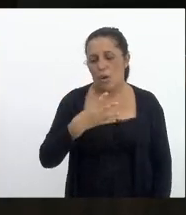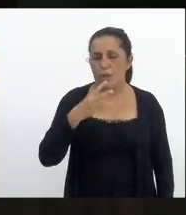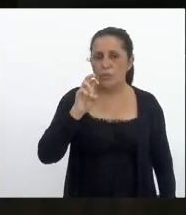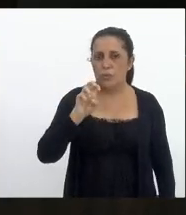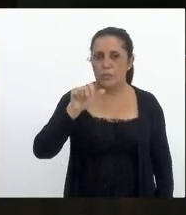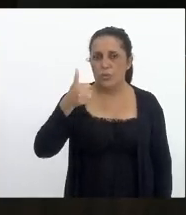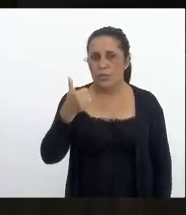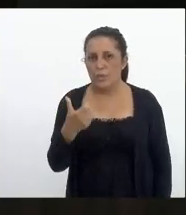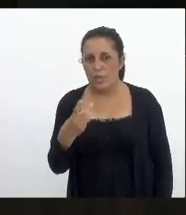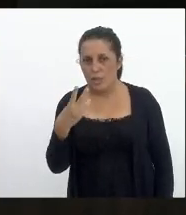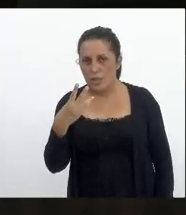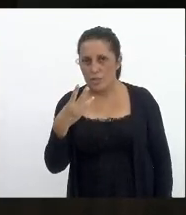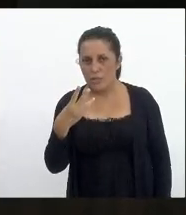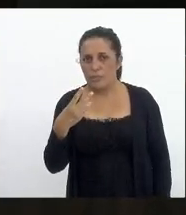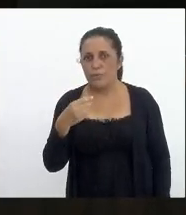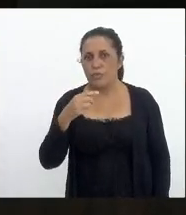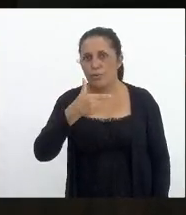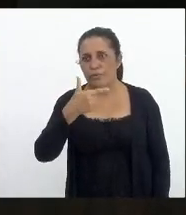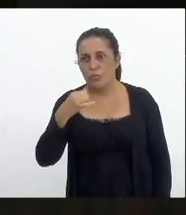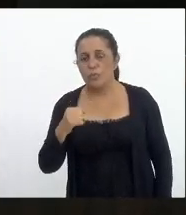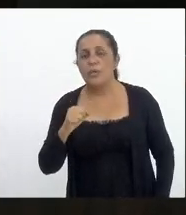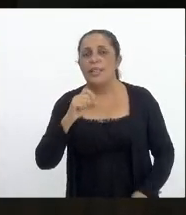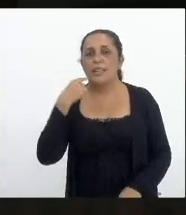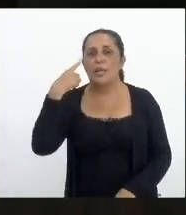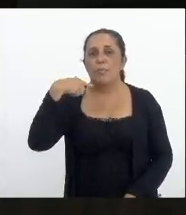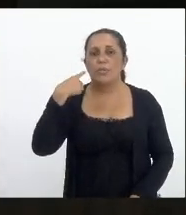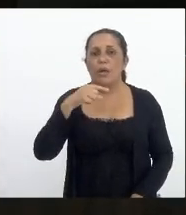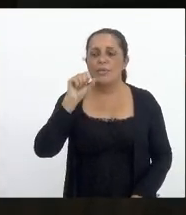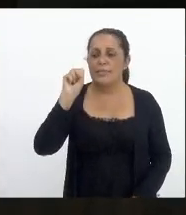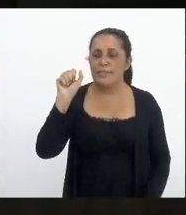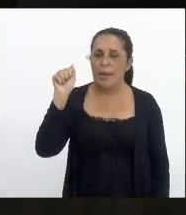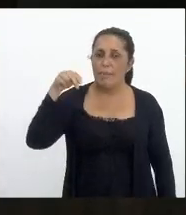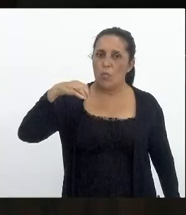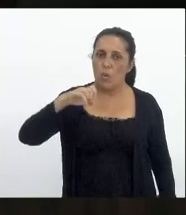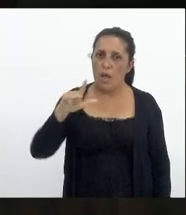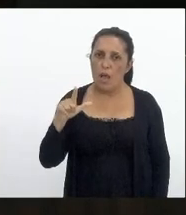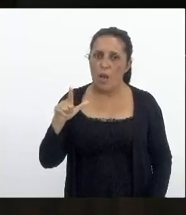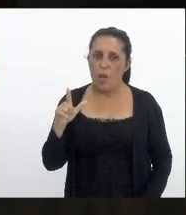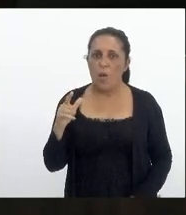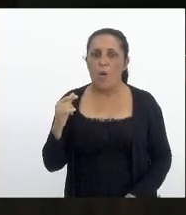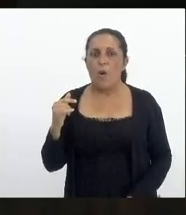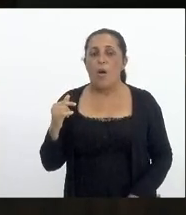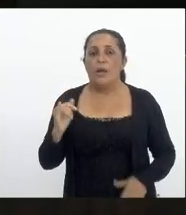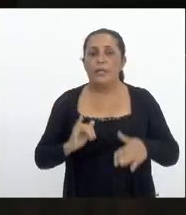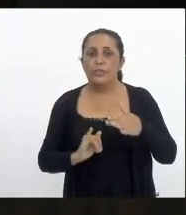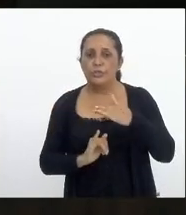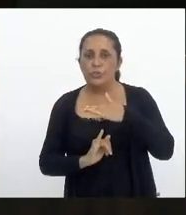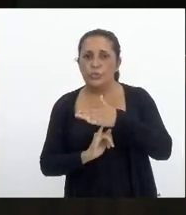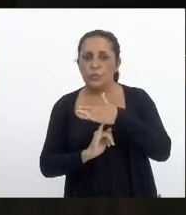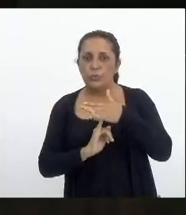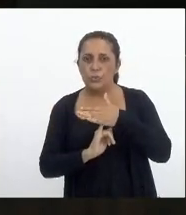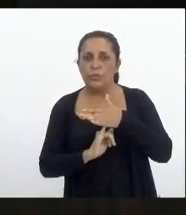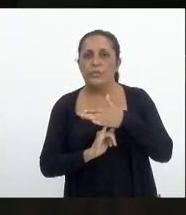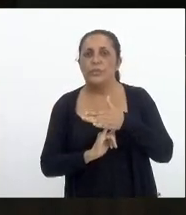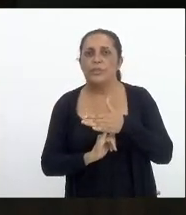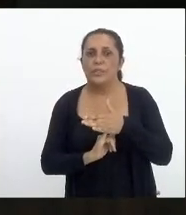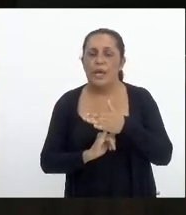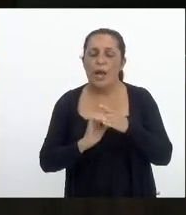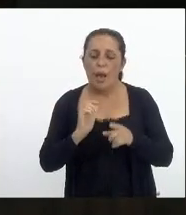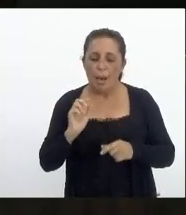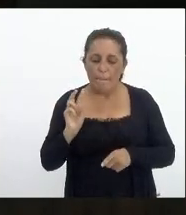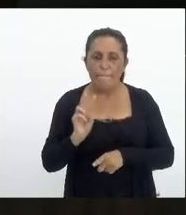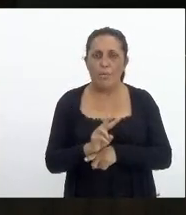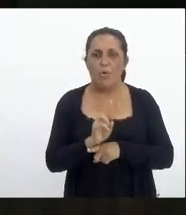autoria do deputado Samuel Malafaia que institui a política estadual de apoio e reinserção social